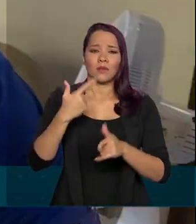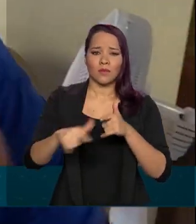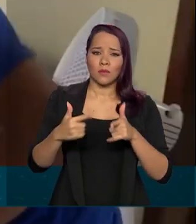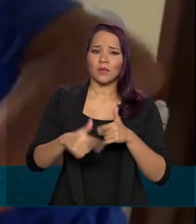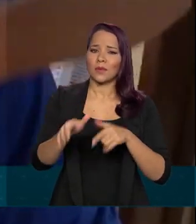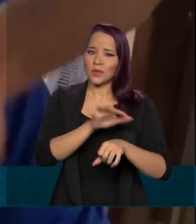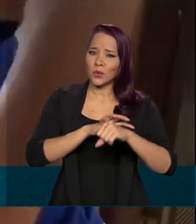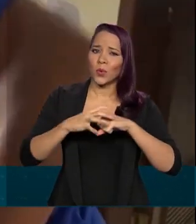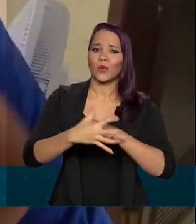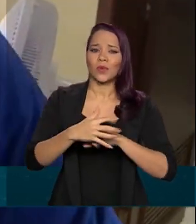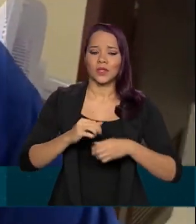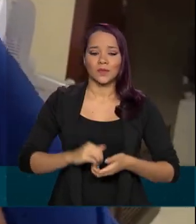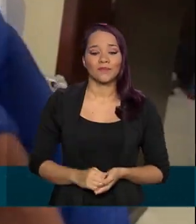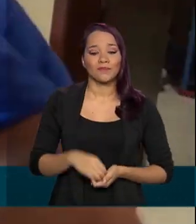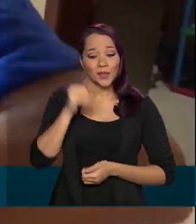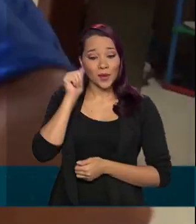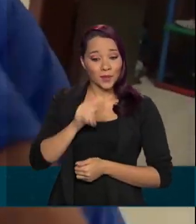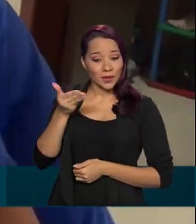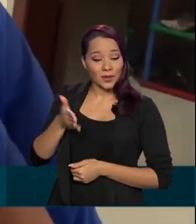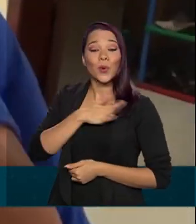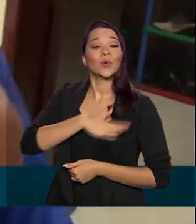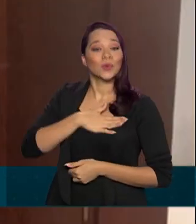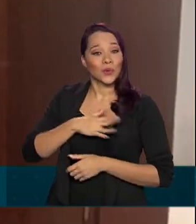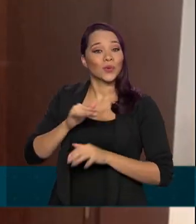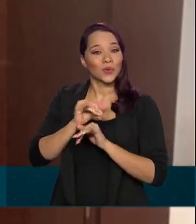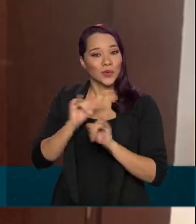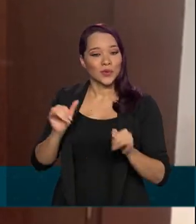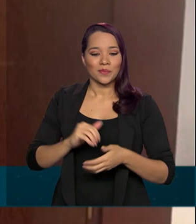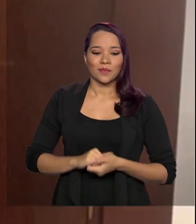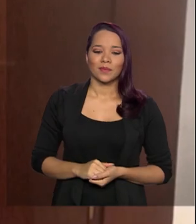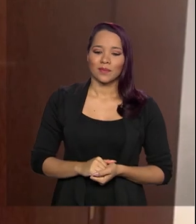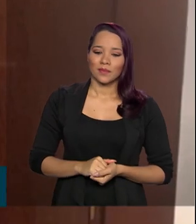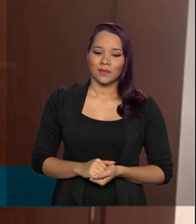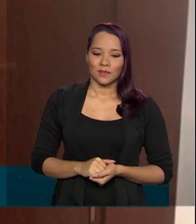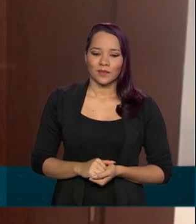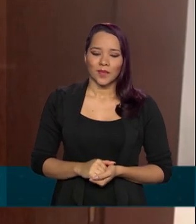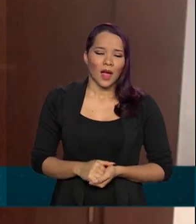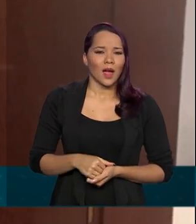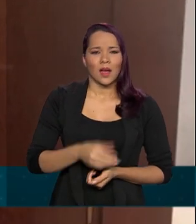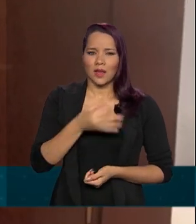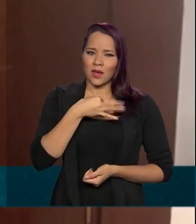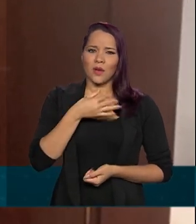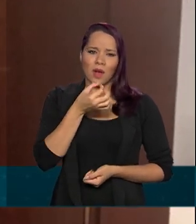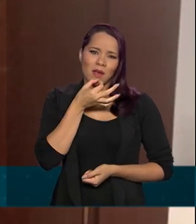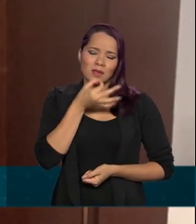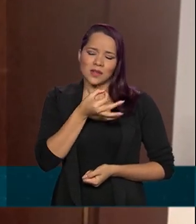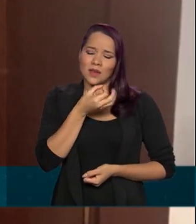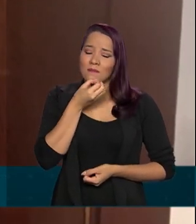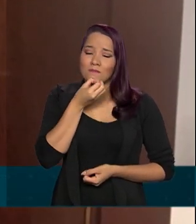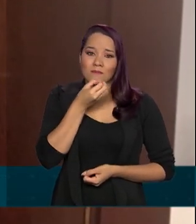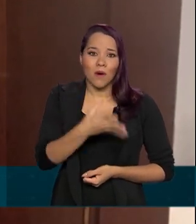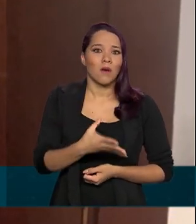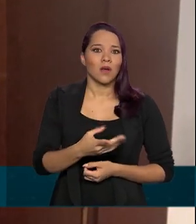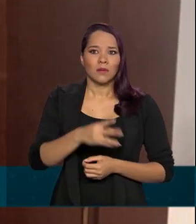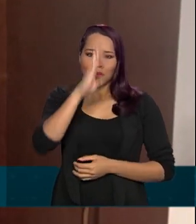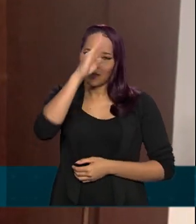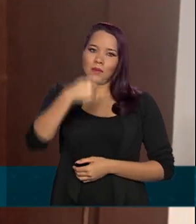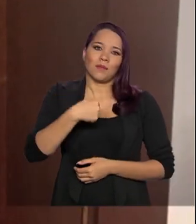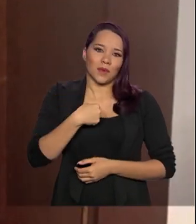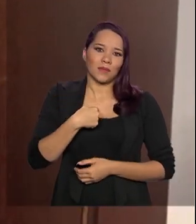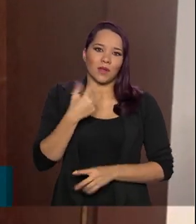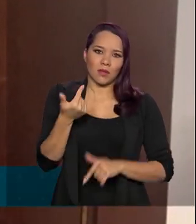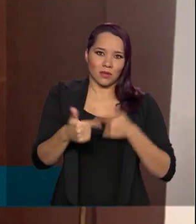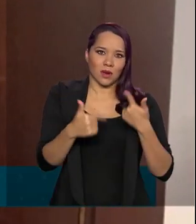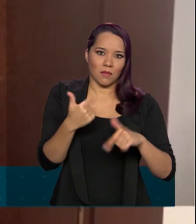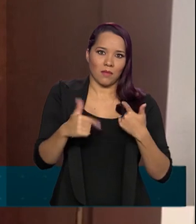-19. A diarista Luzia gostou da notícia. Eu achei muito bom para muitas pessoas, principalmente para mim, que